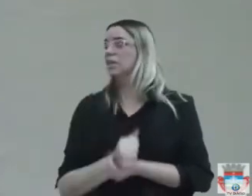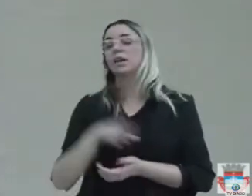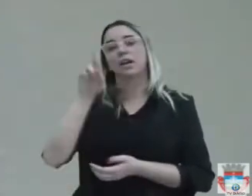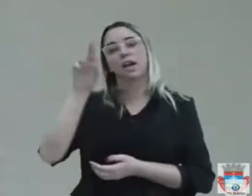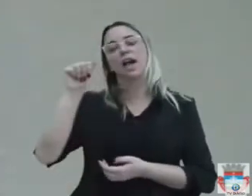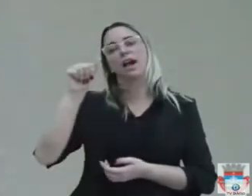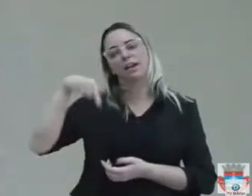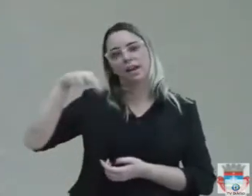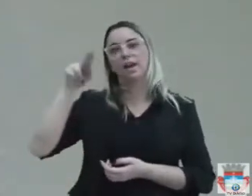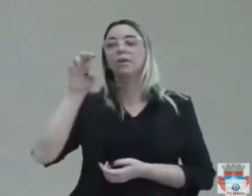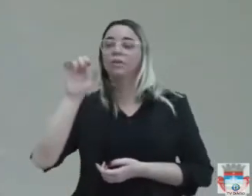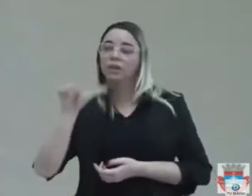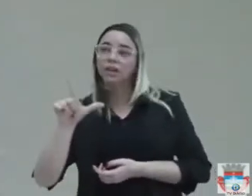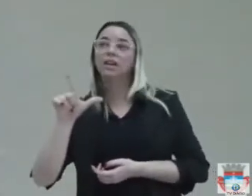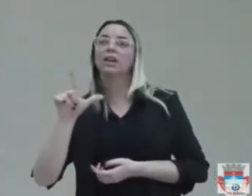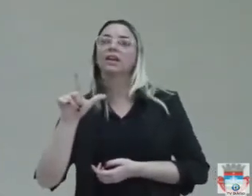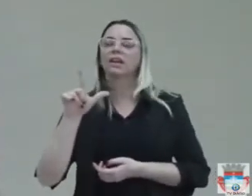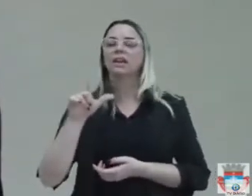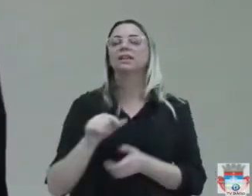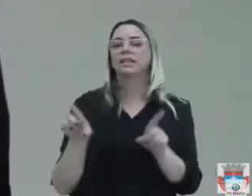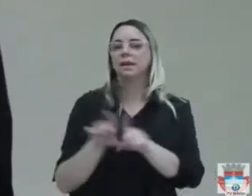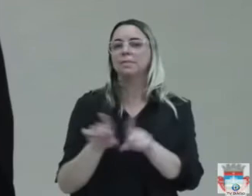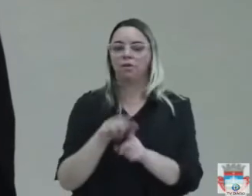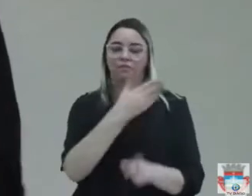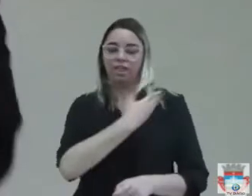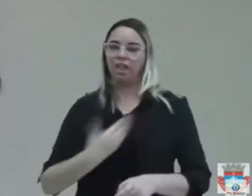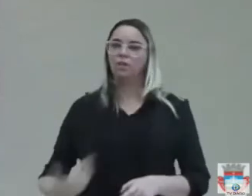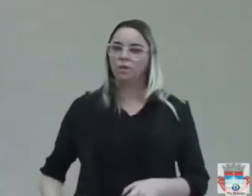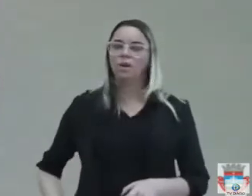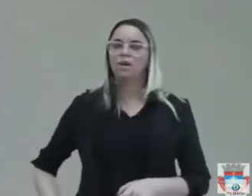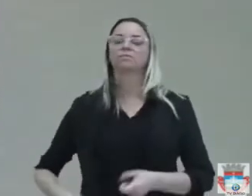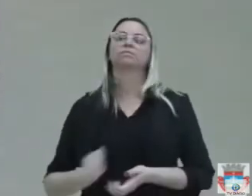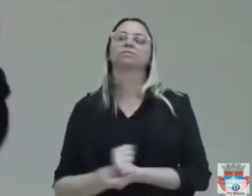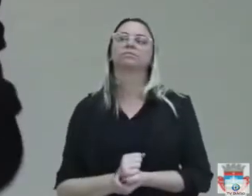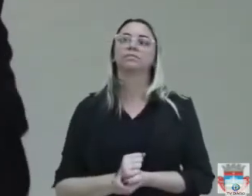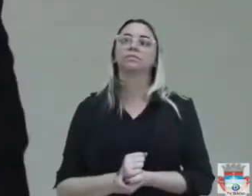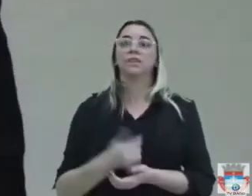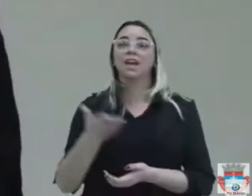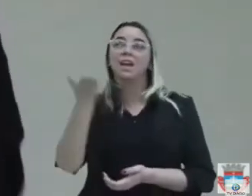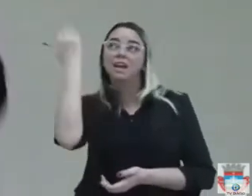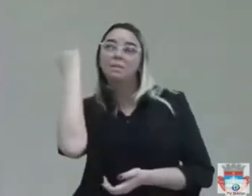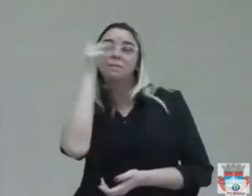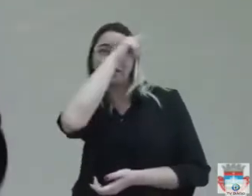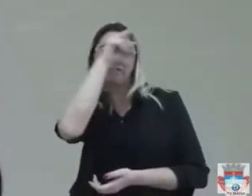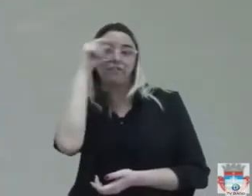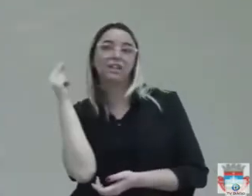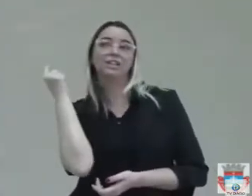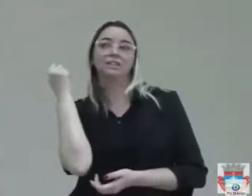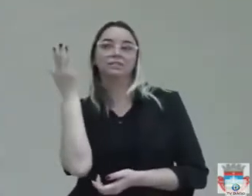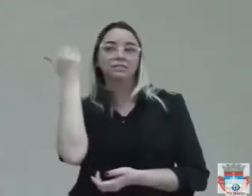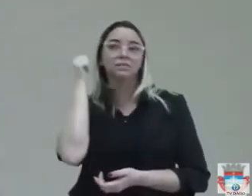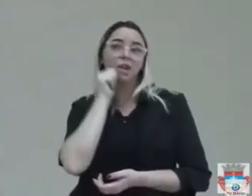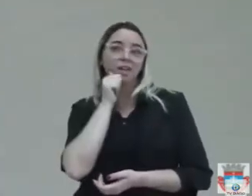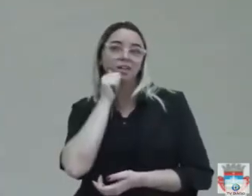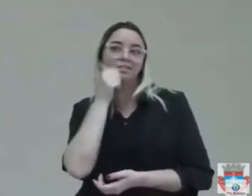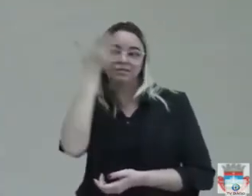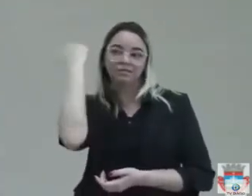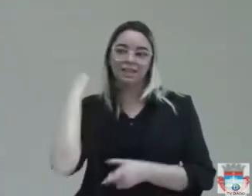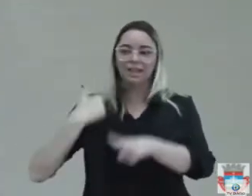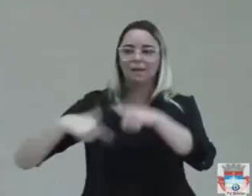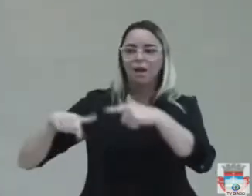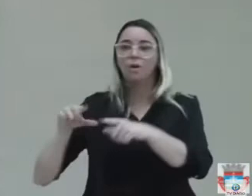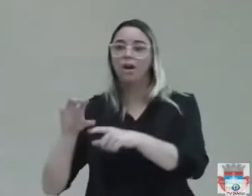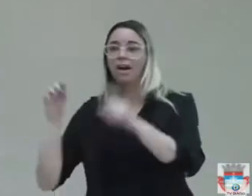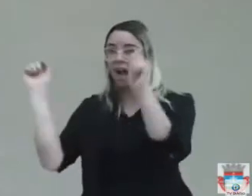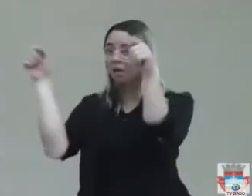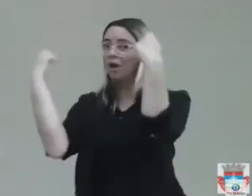em Raquel Lira para governadora. Quando o prefeito é de Caruaru, ela transformou Caruaru. Esse estado de